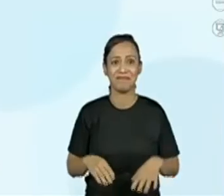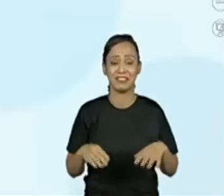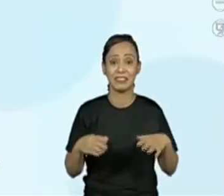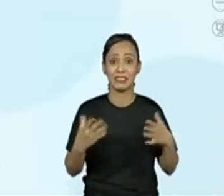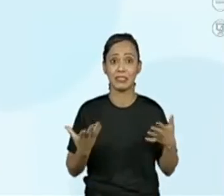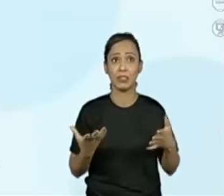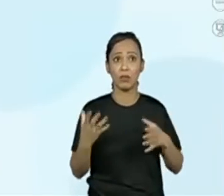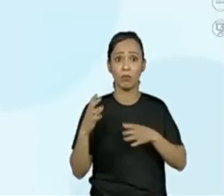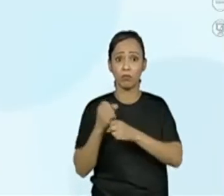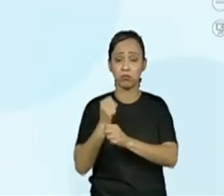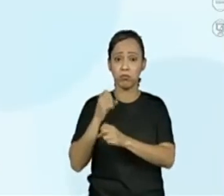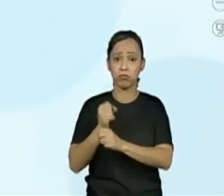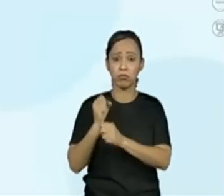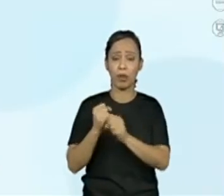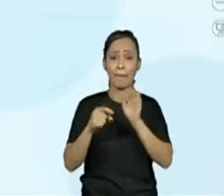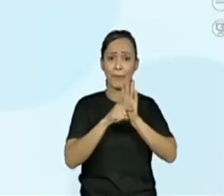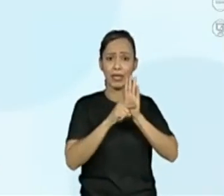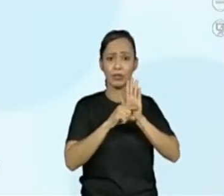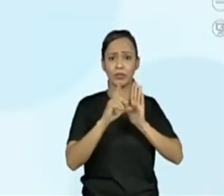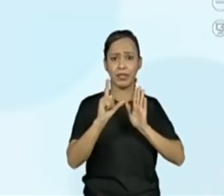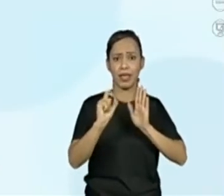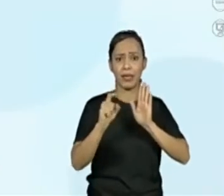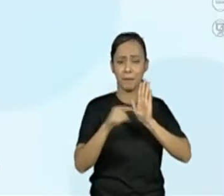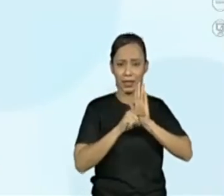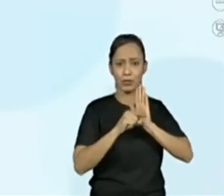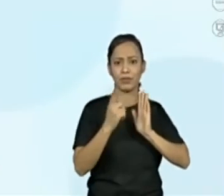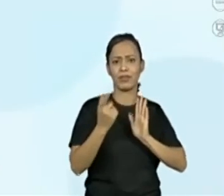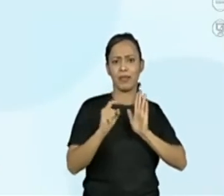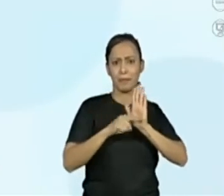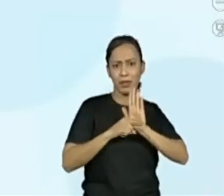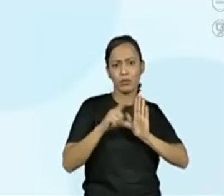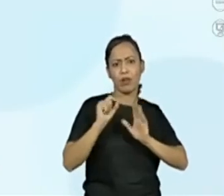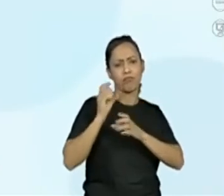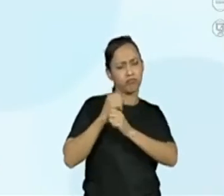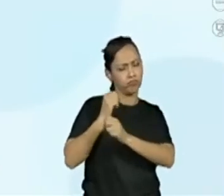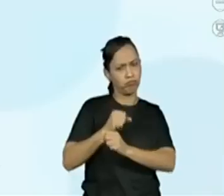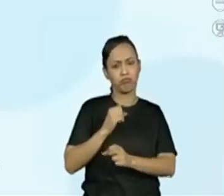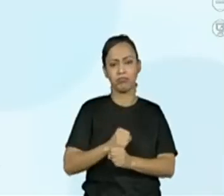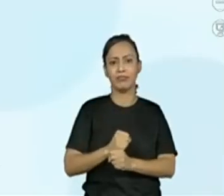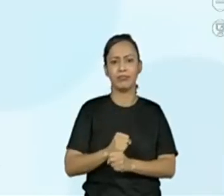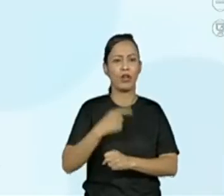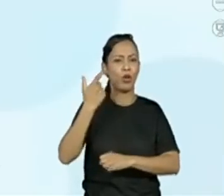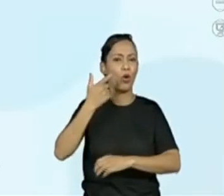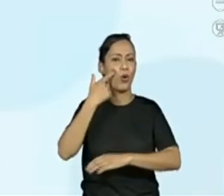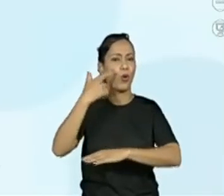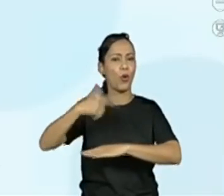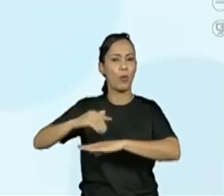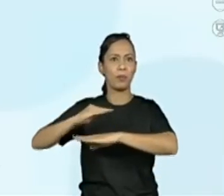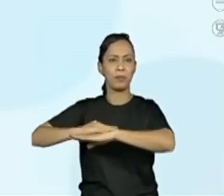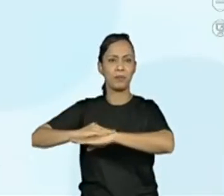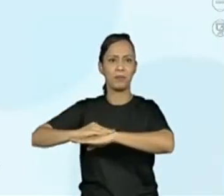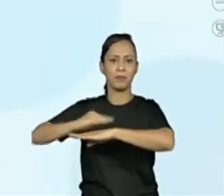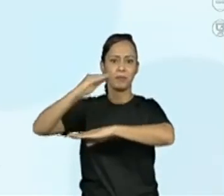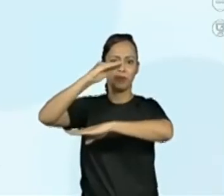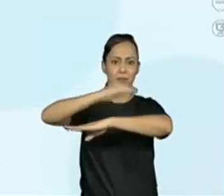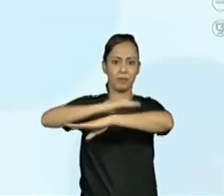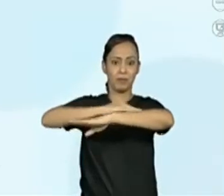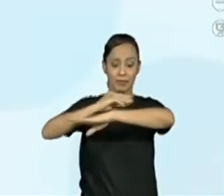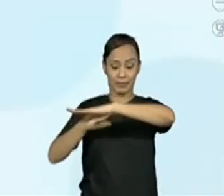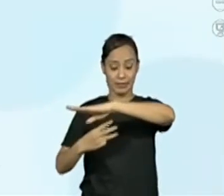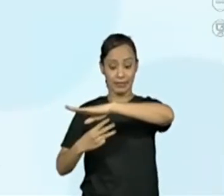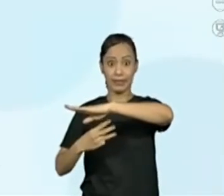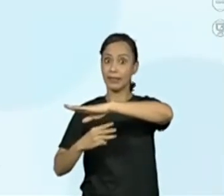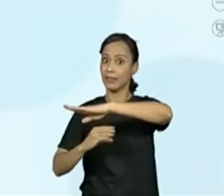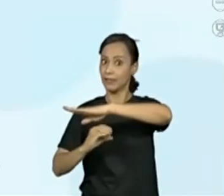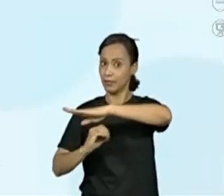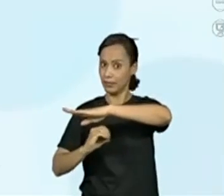é só ir subtraindo aí sempre uma dezena. Vamos para o próximo pulo? Agora chegou no 30 e está ficando cada